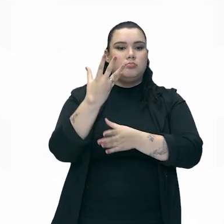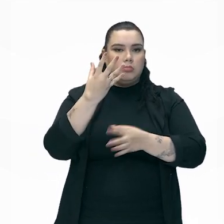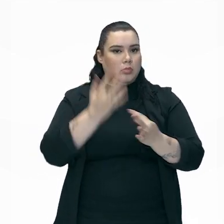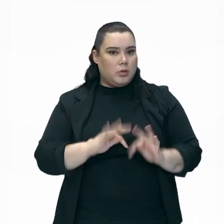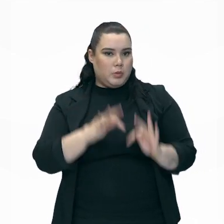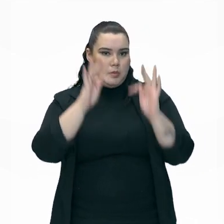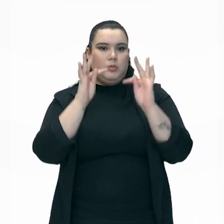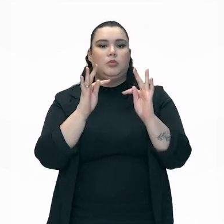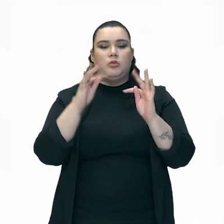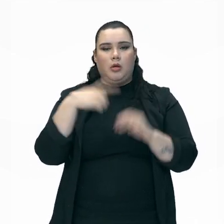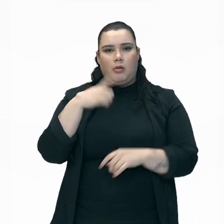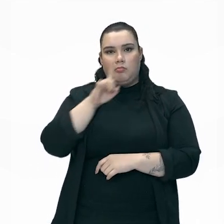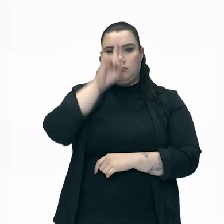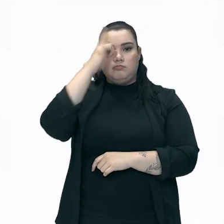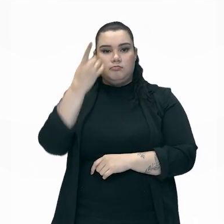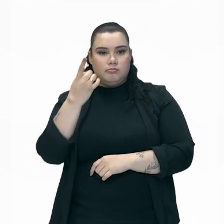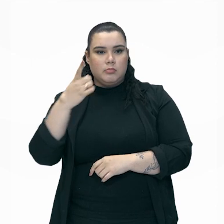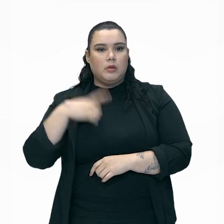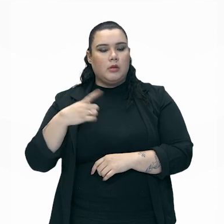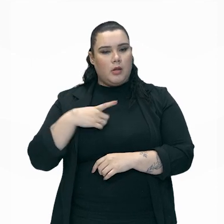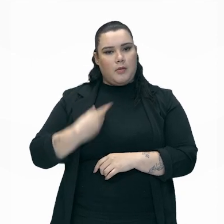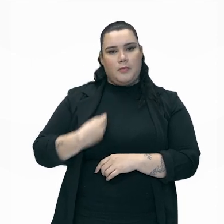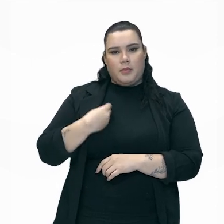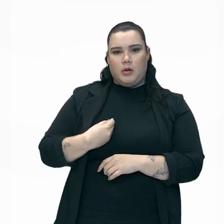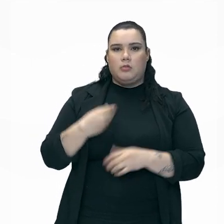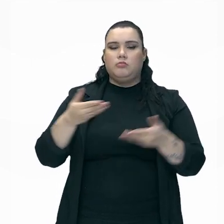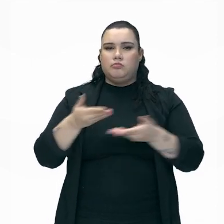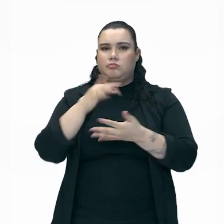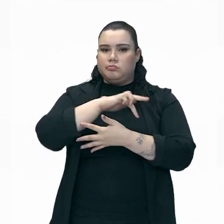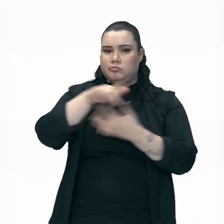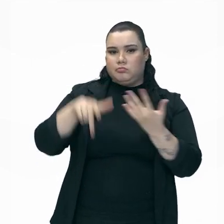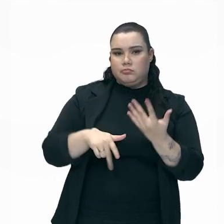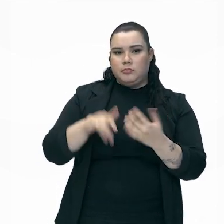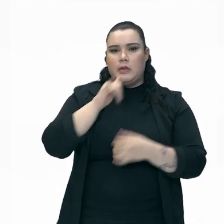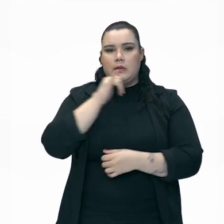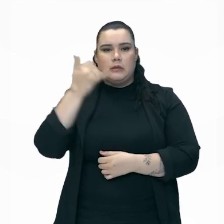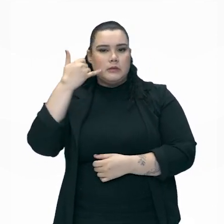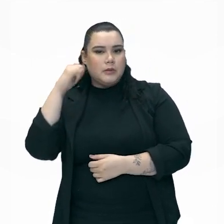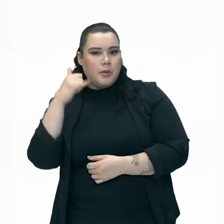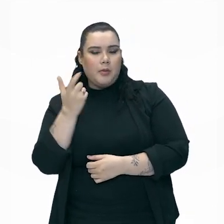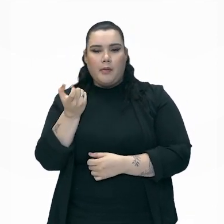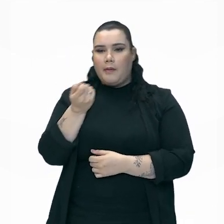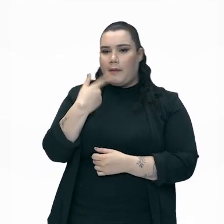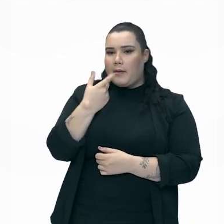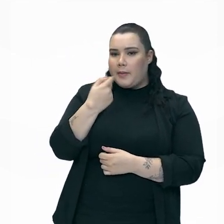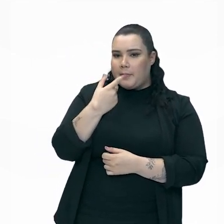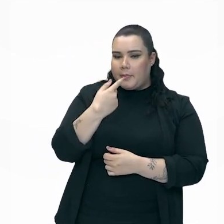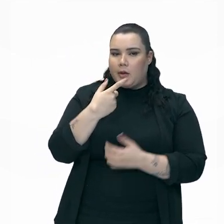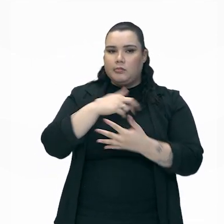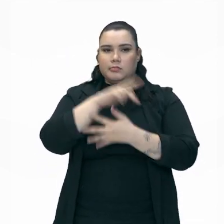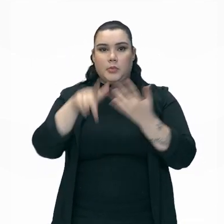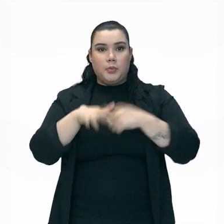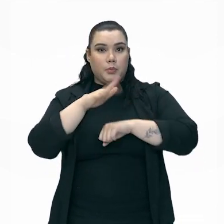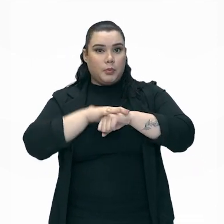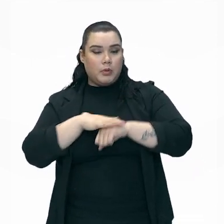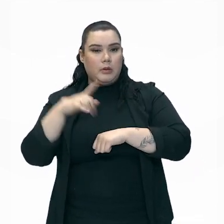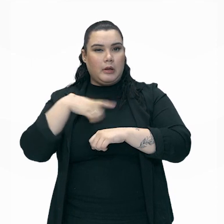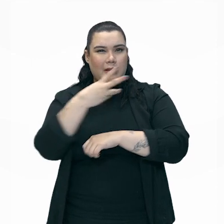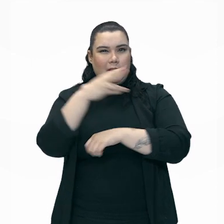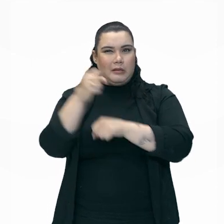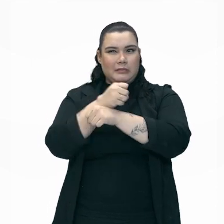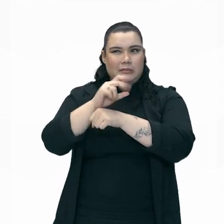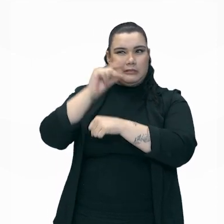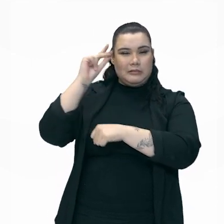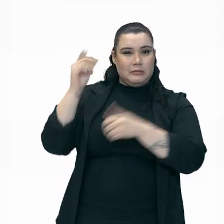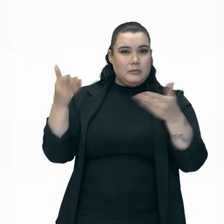Elas acabaram ficando cada vez mais presentes no nosso dia a dia. Celular, medicamentos para doenças que há 300 anos atrás não